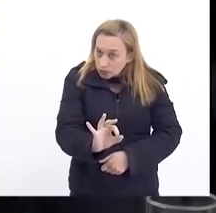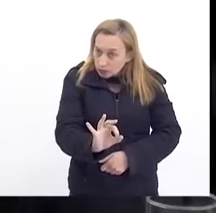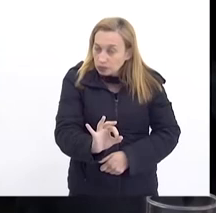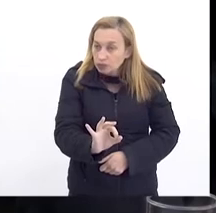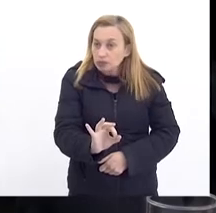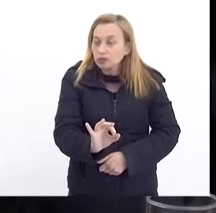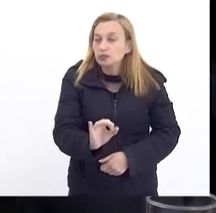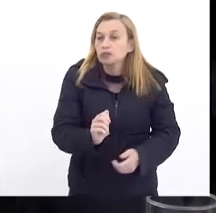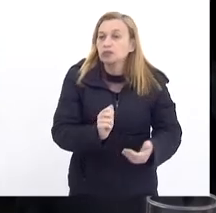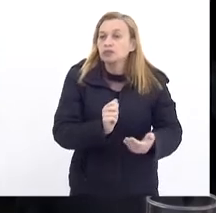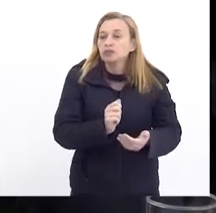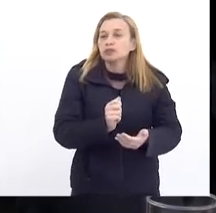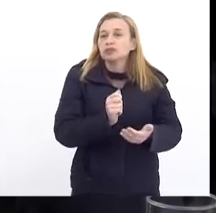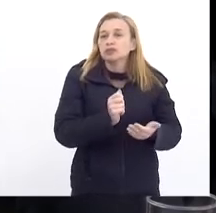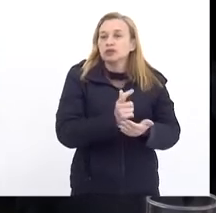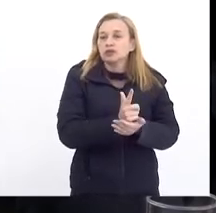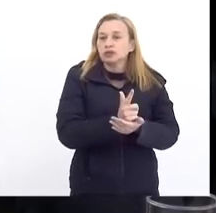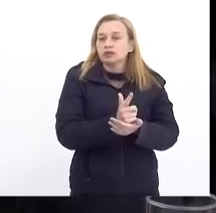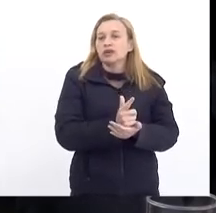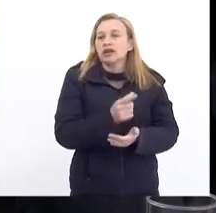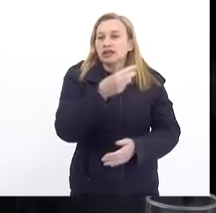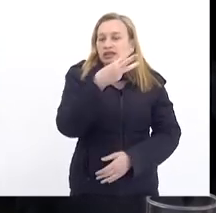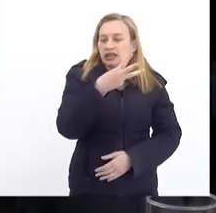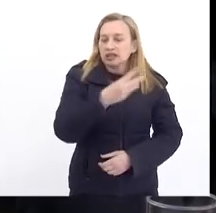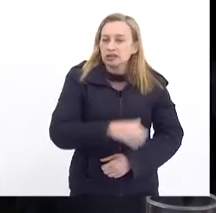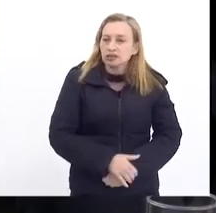Os usineiros Só precisam Pagar 3